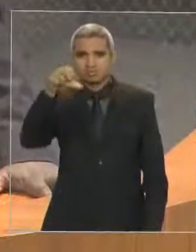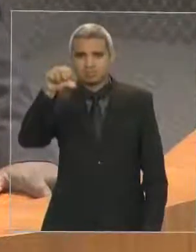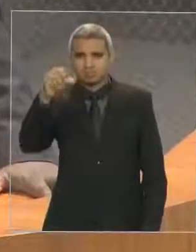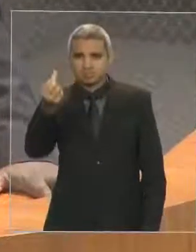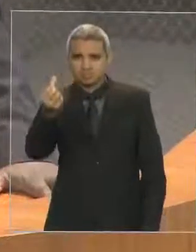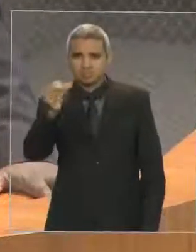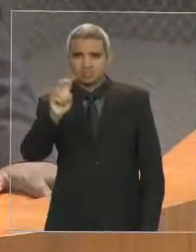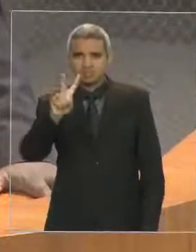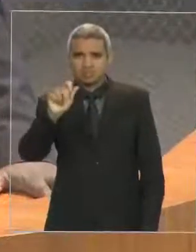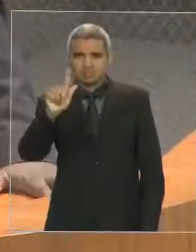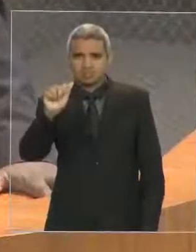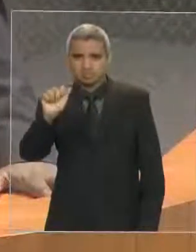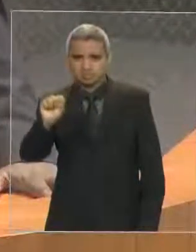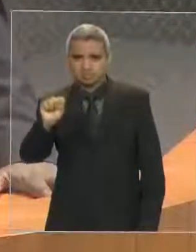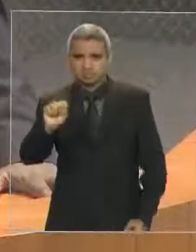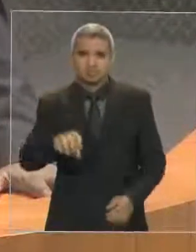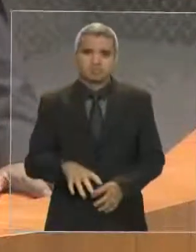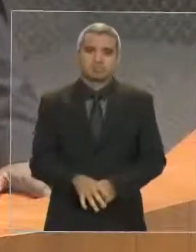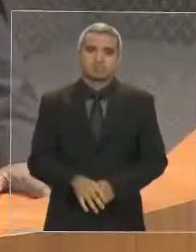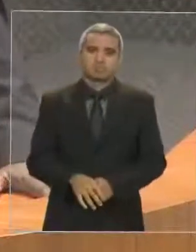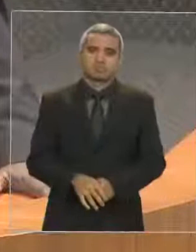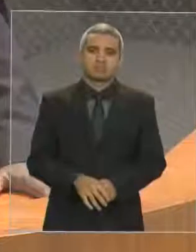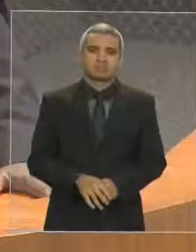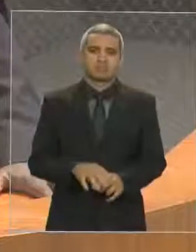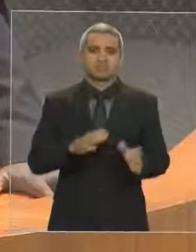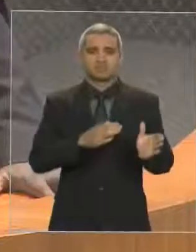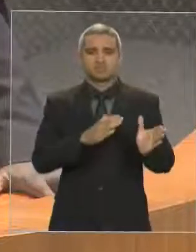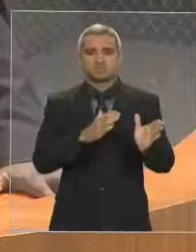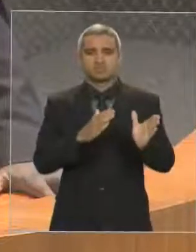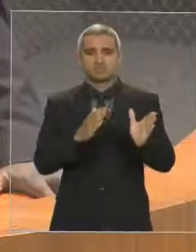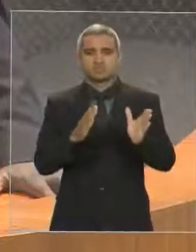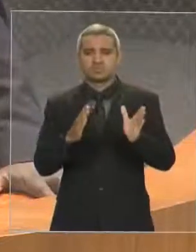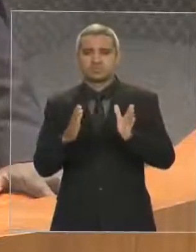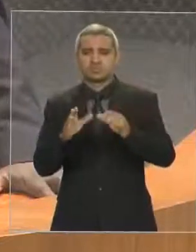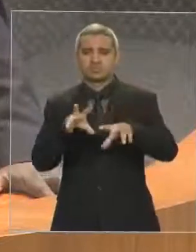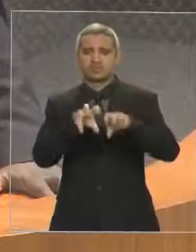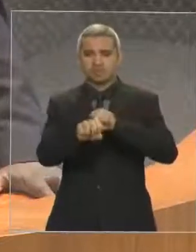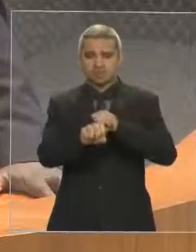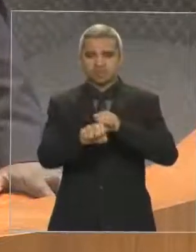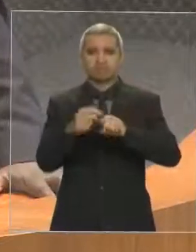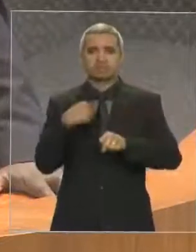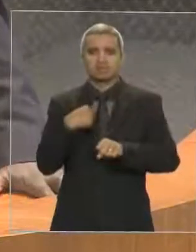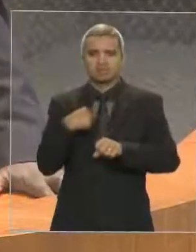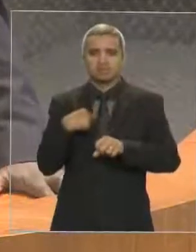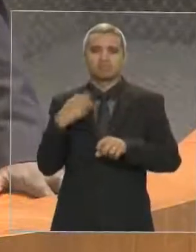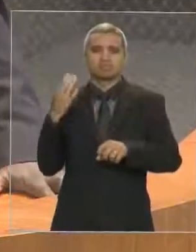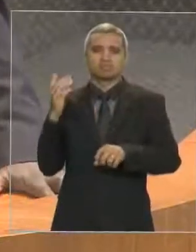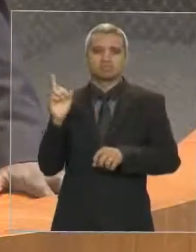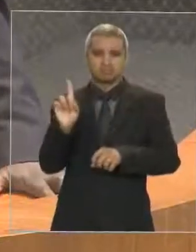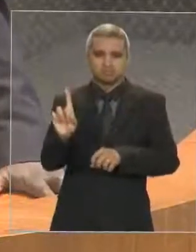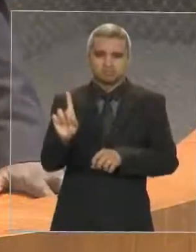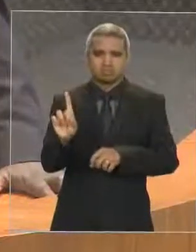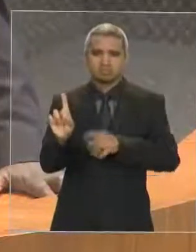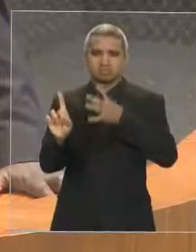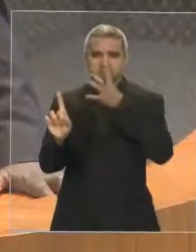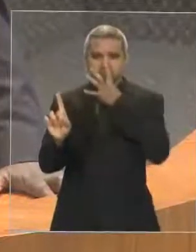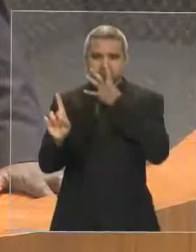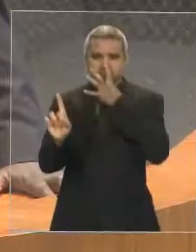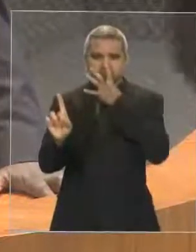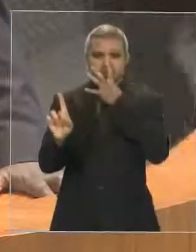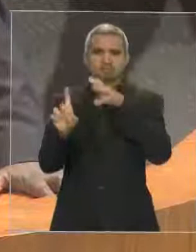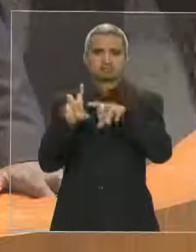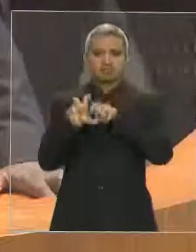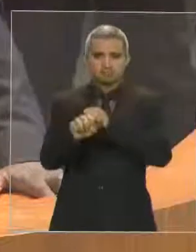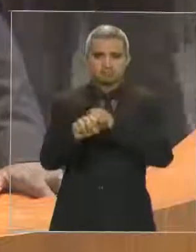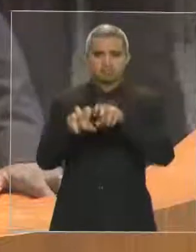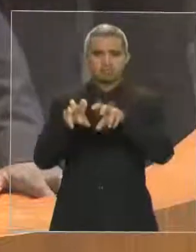Acompanhei em todas as formaturas dos nossos irmãos excedentes. E eu lembro, eu lembro que um